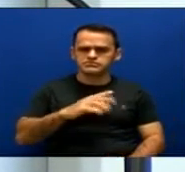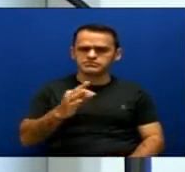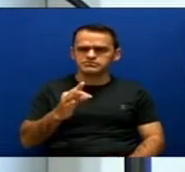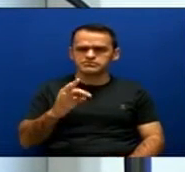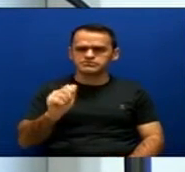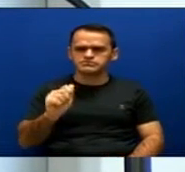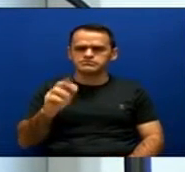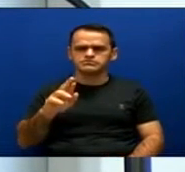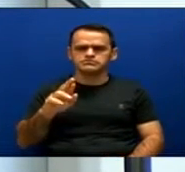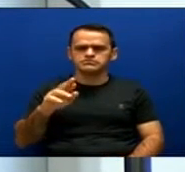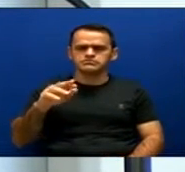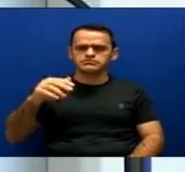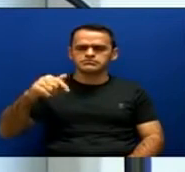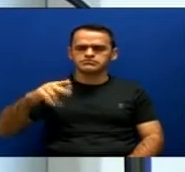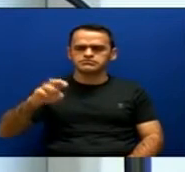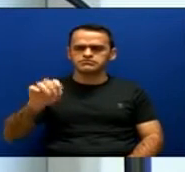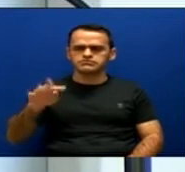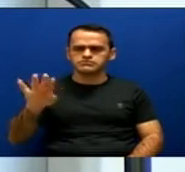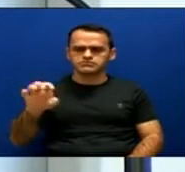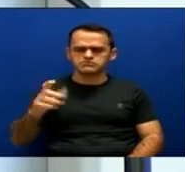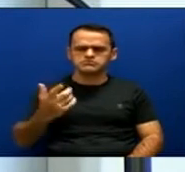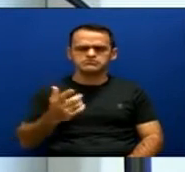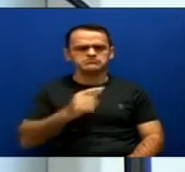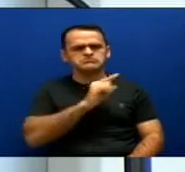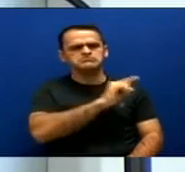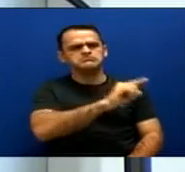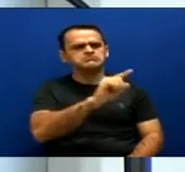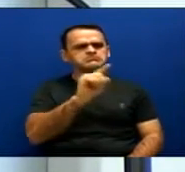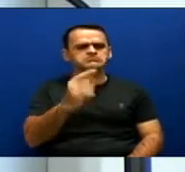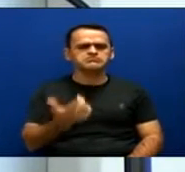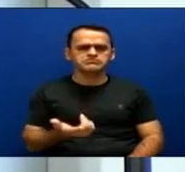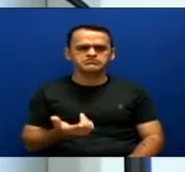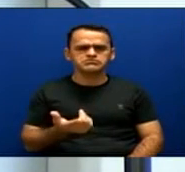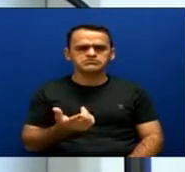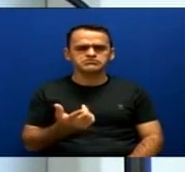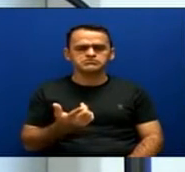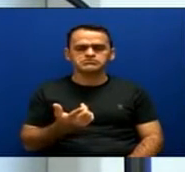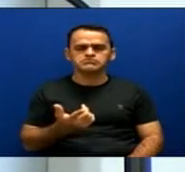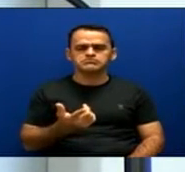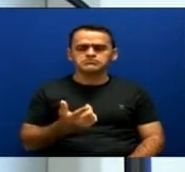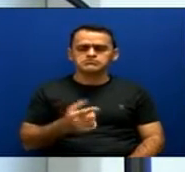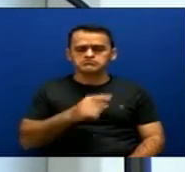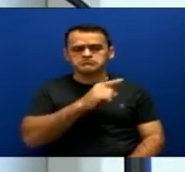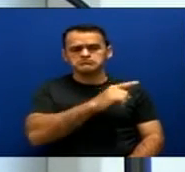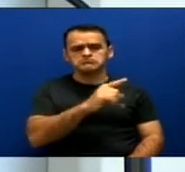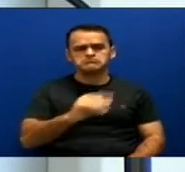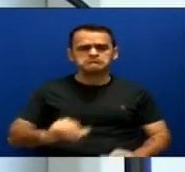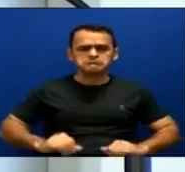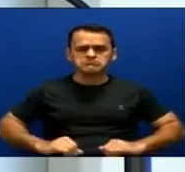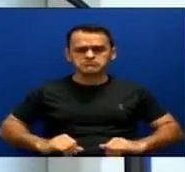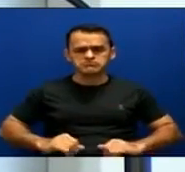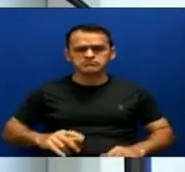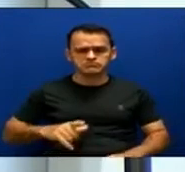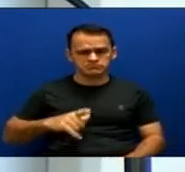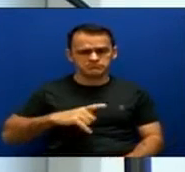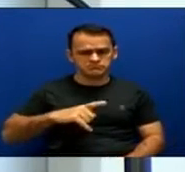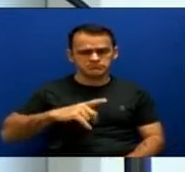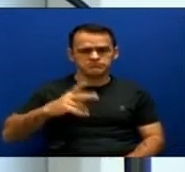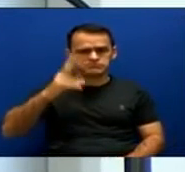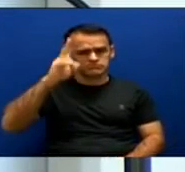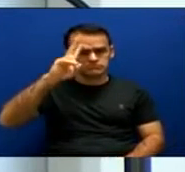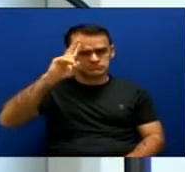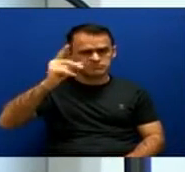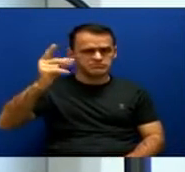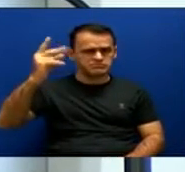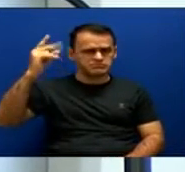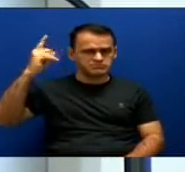individual, são indivíduos alvos, conseguiram se encontrar? Porque seus relatos de torturas mentais